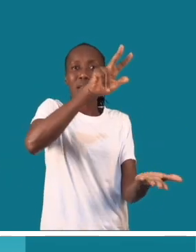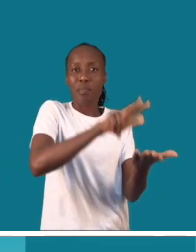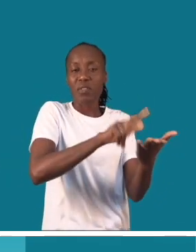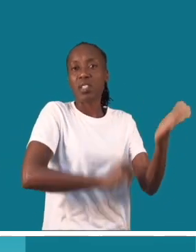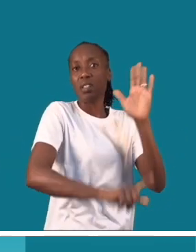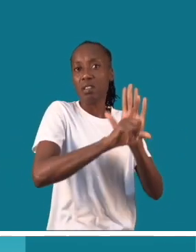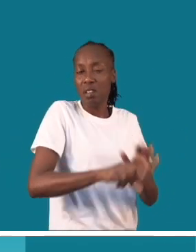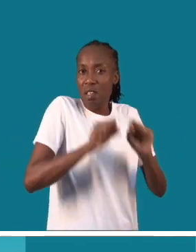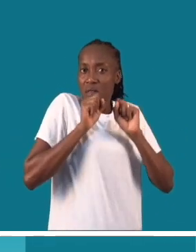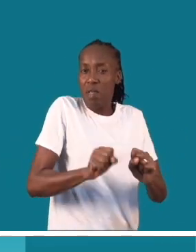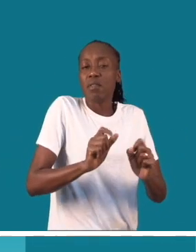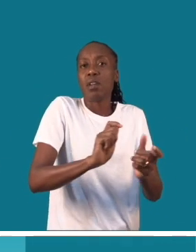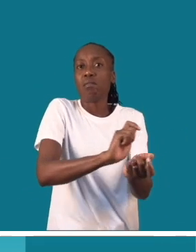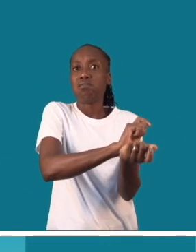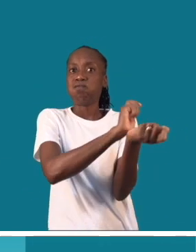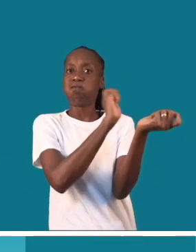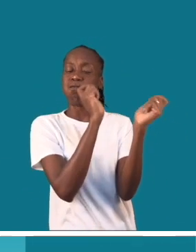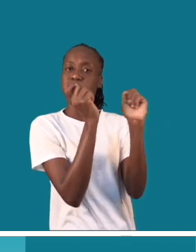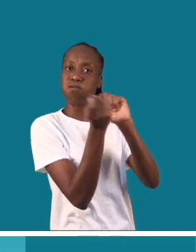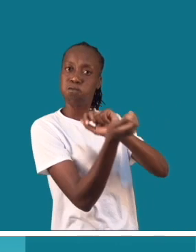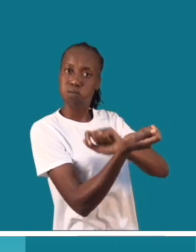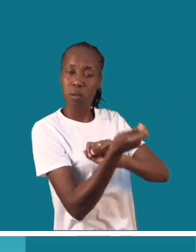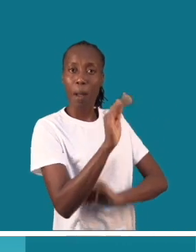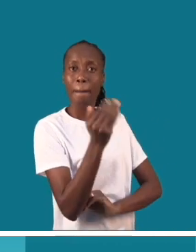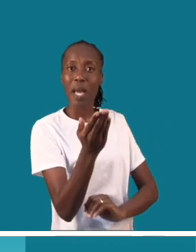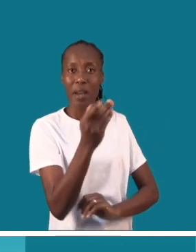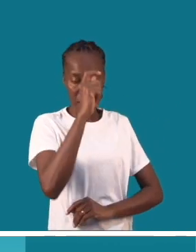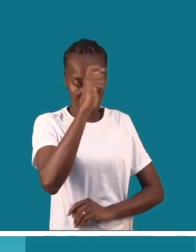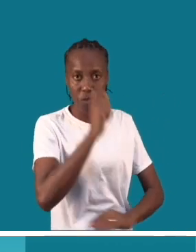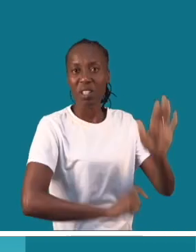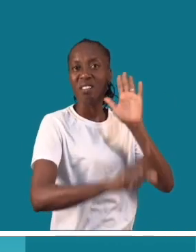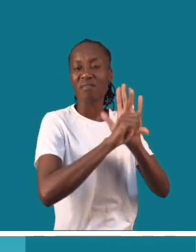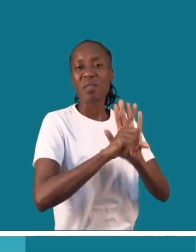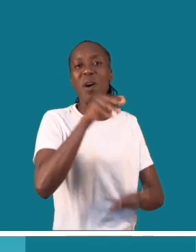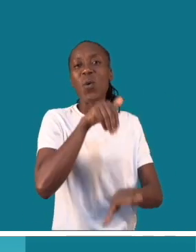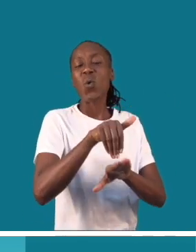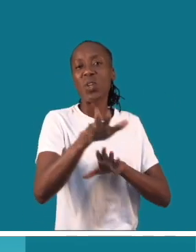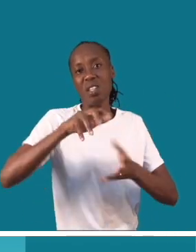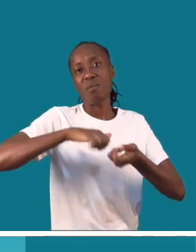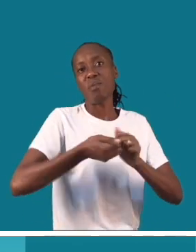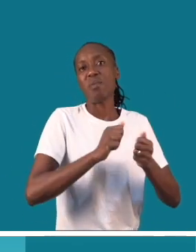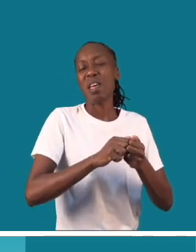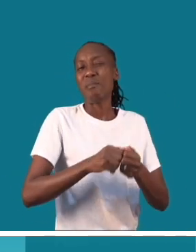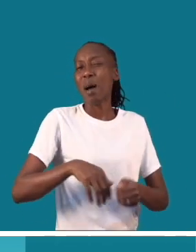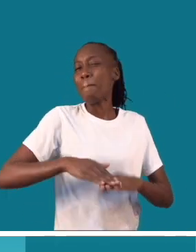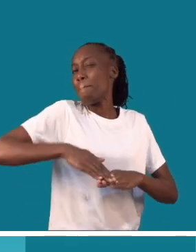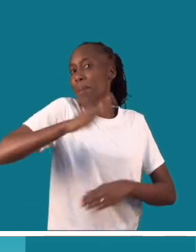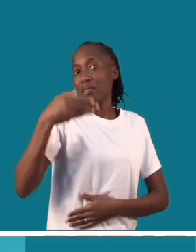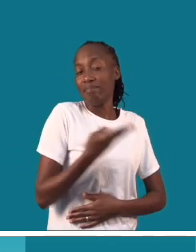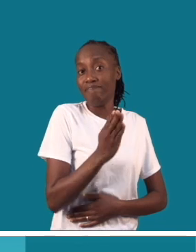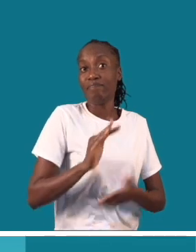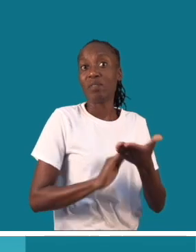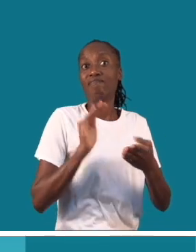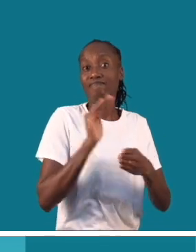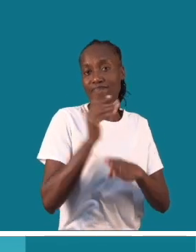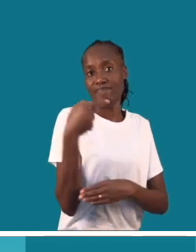antes da aprovação deste decreto deveriam ser adaptados aos termos do decreto, continuamos ainda com problemas sérios de acessibilidade. Por